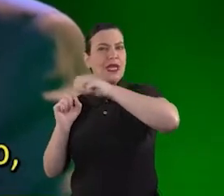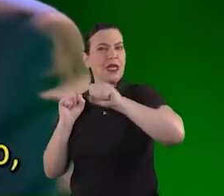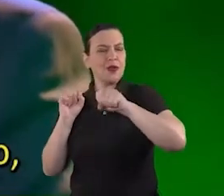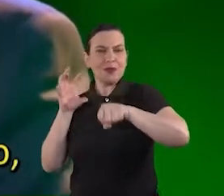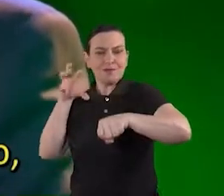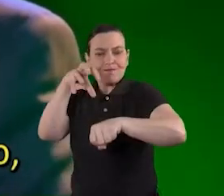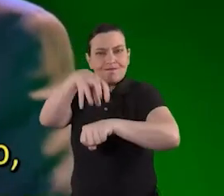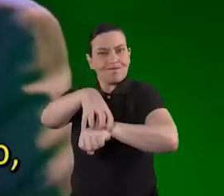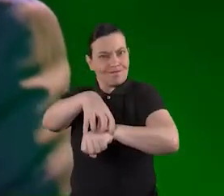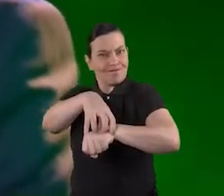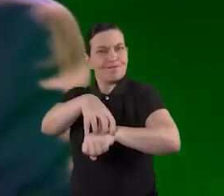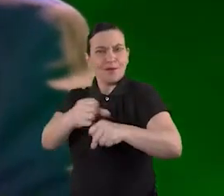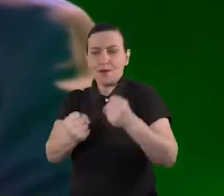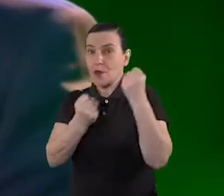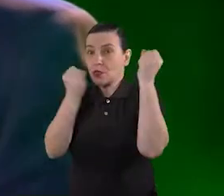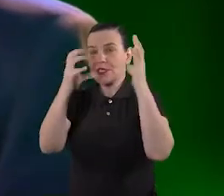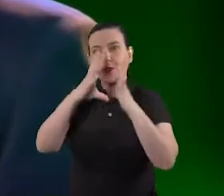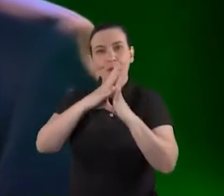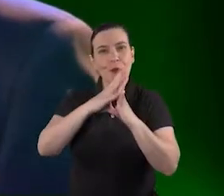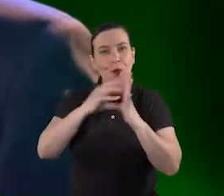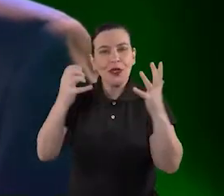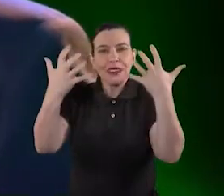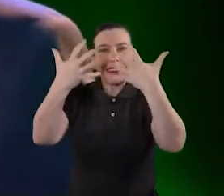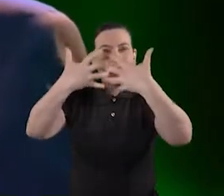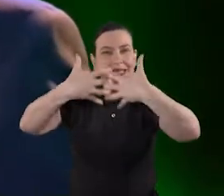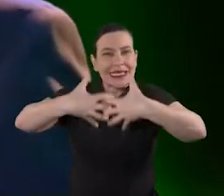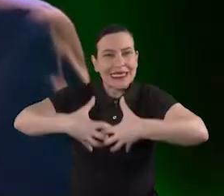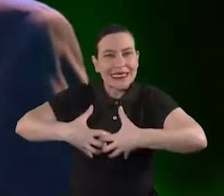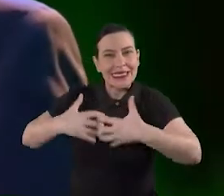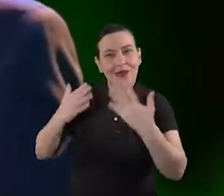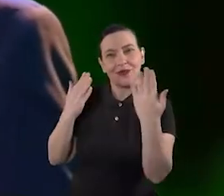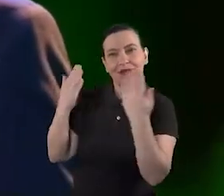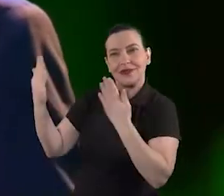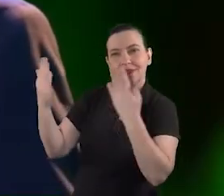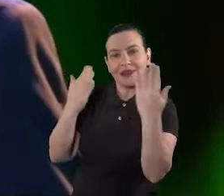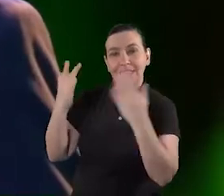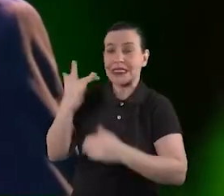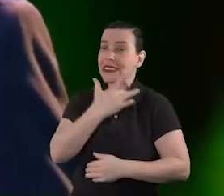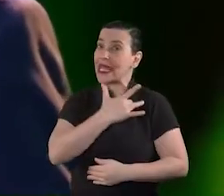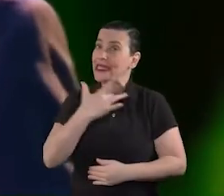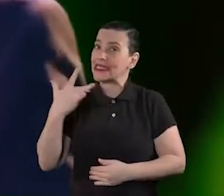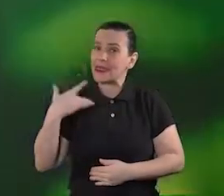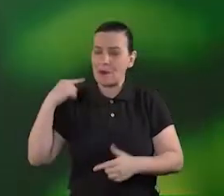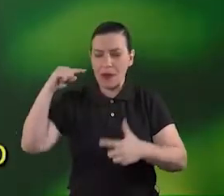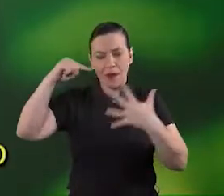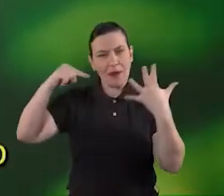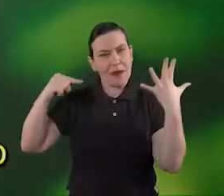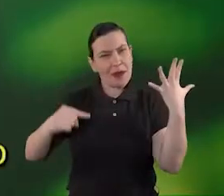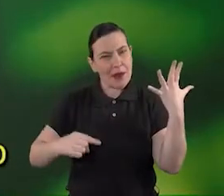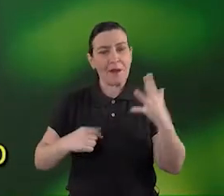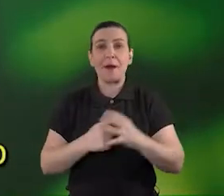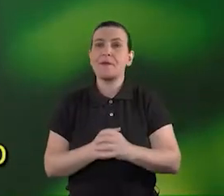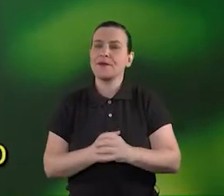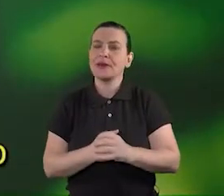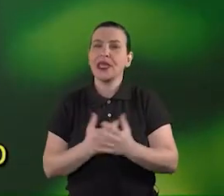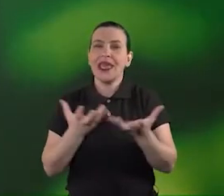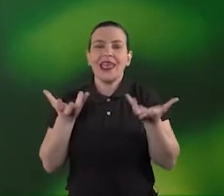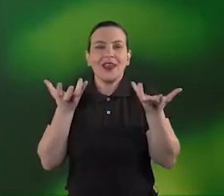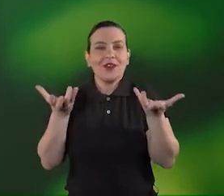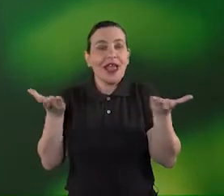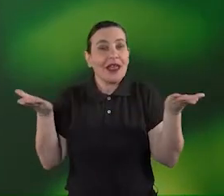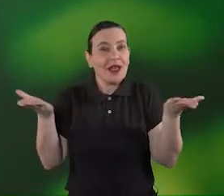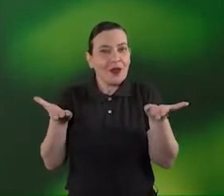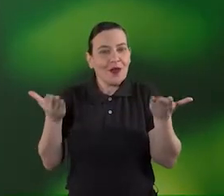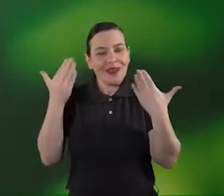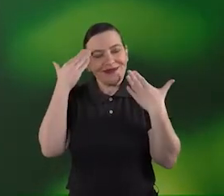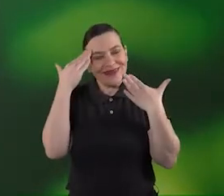poderoso modelo de integração nas terapias convencionais e na saúde como um todo eu gostaria de reservar um momento